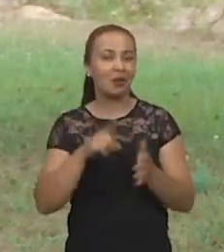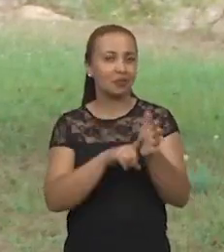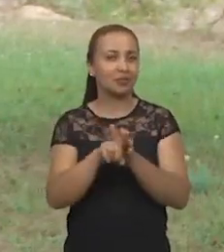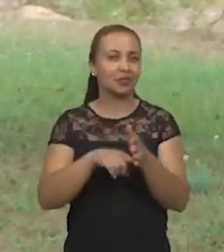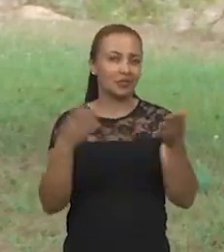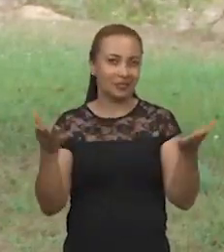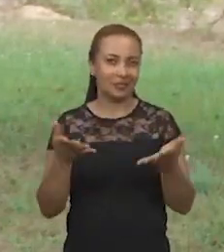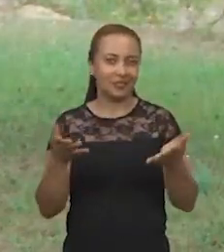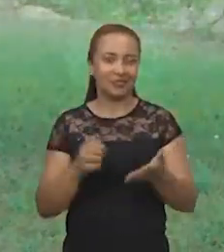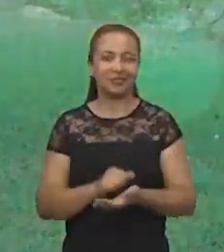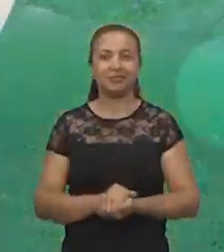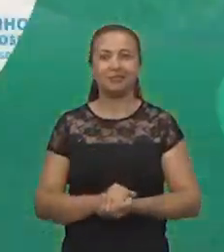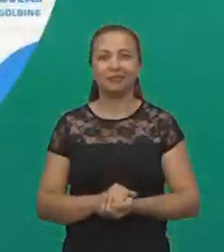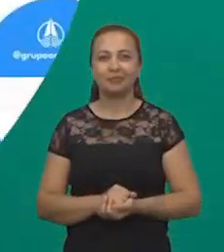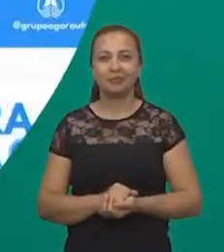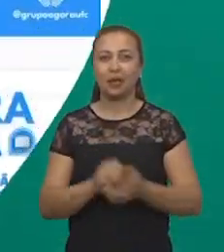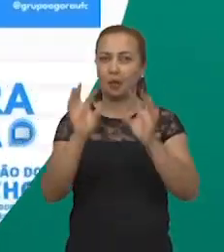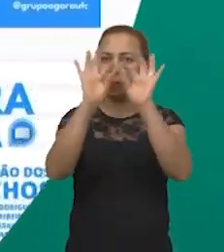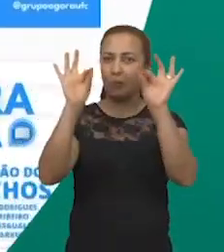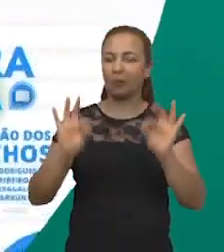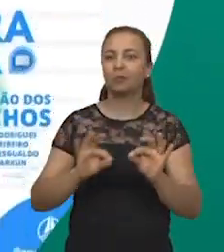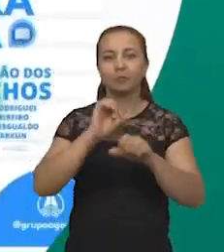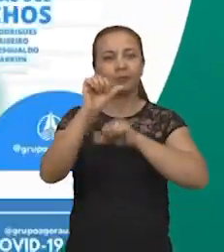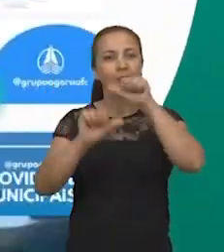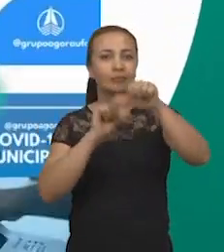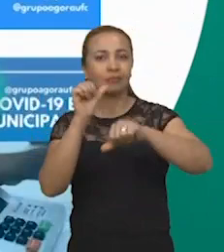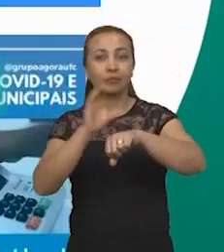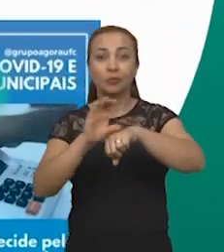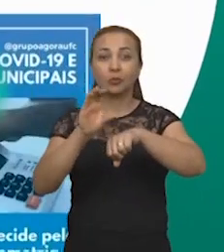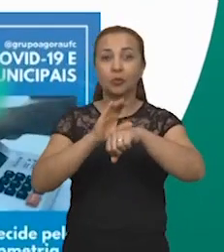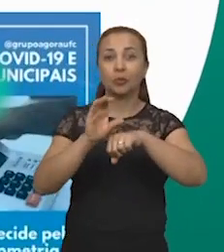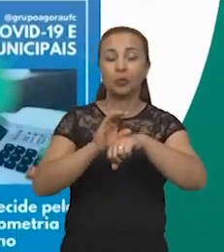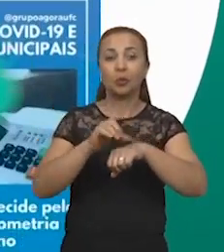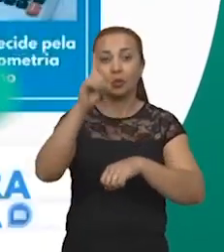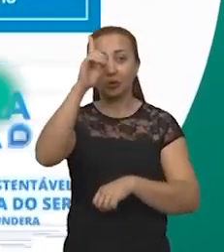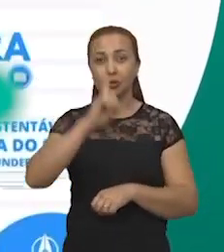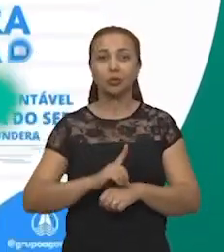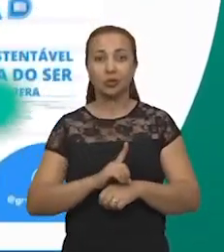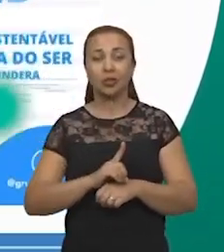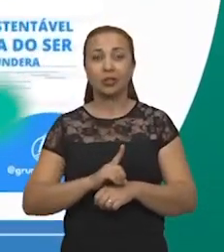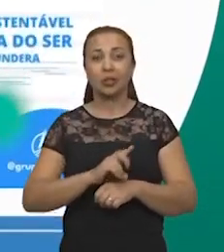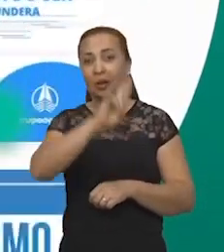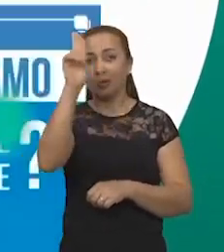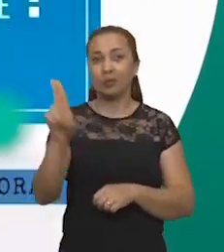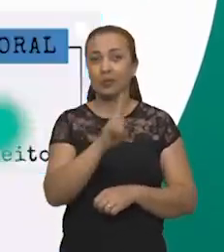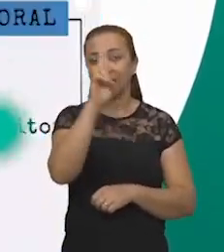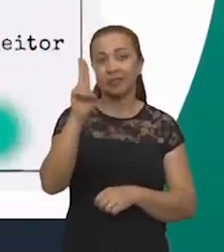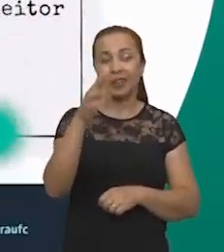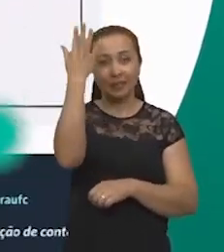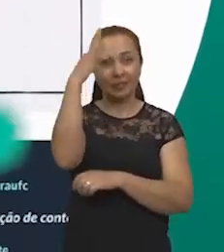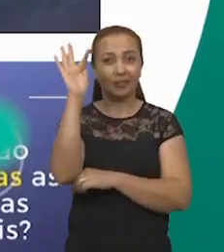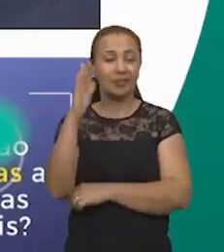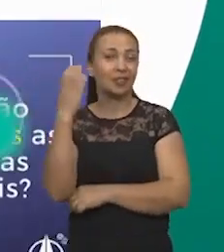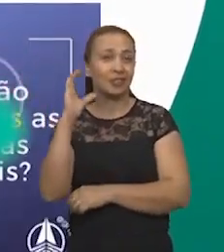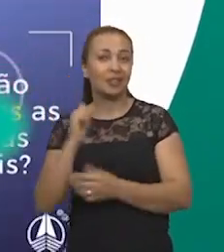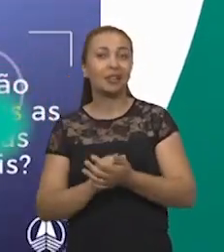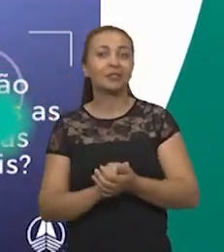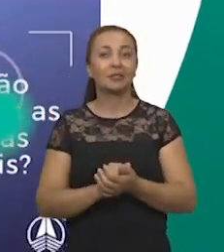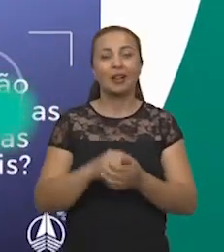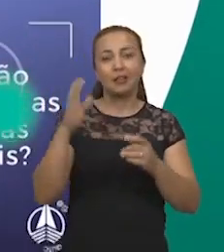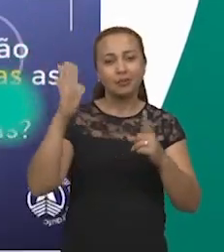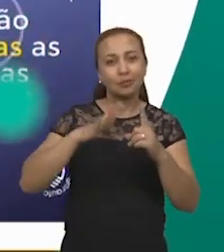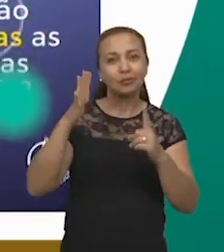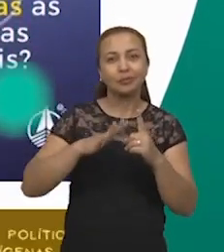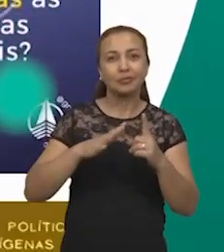quais as pesquisas de hoje? Projeto desenvolvido pelo curso de Direito da Universidade Federal do Ceará incentiva o debate